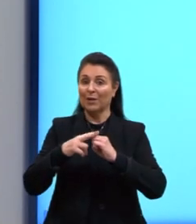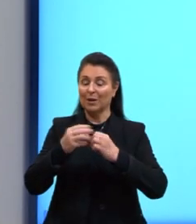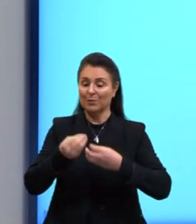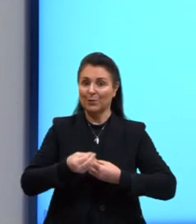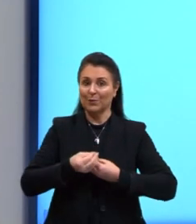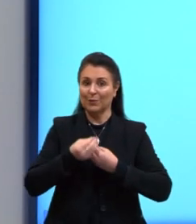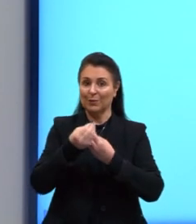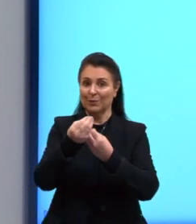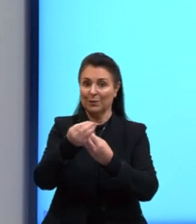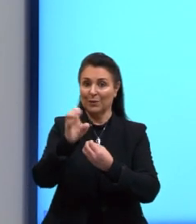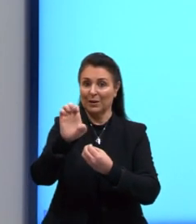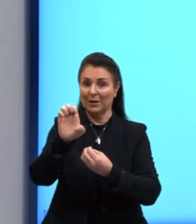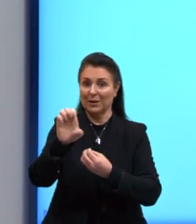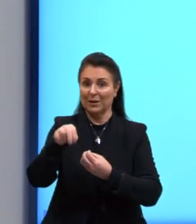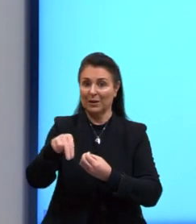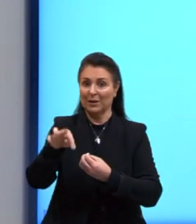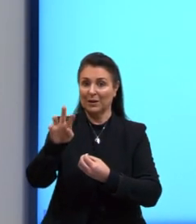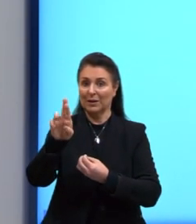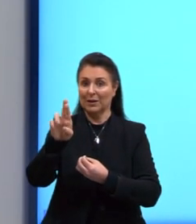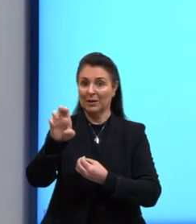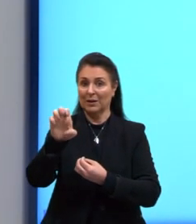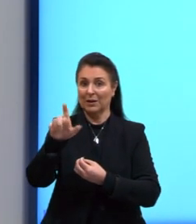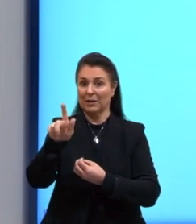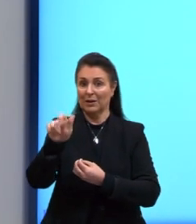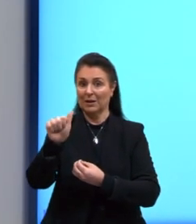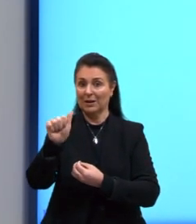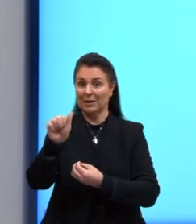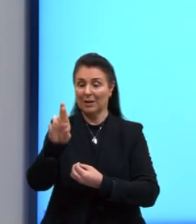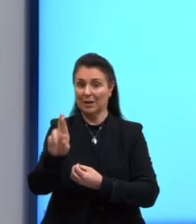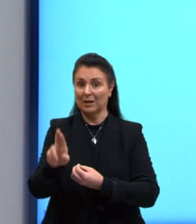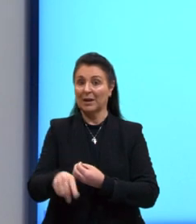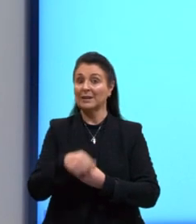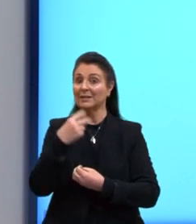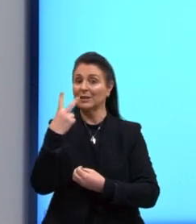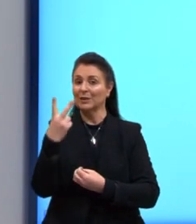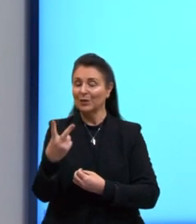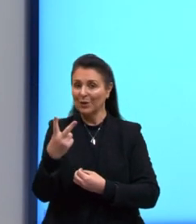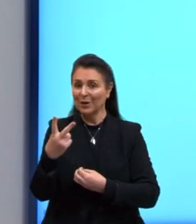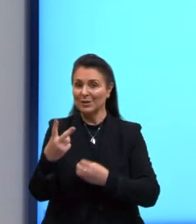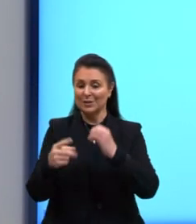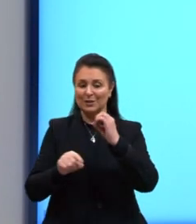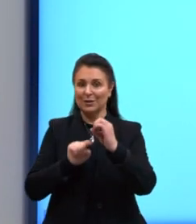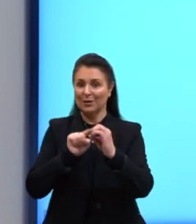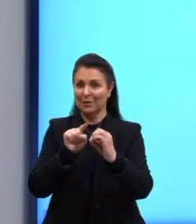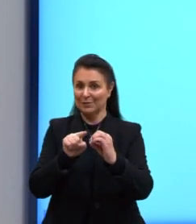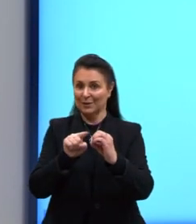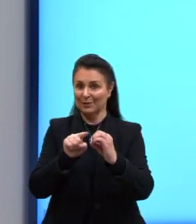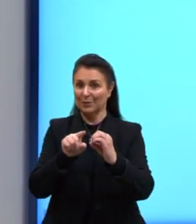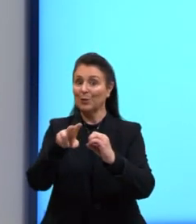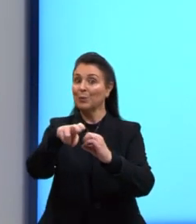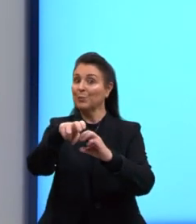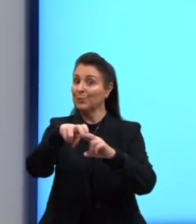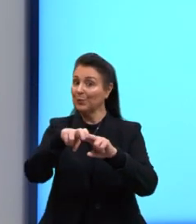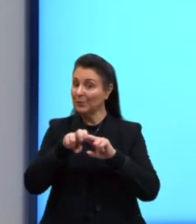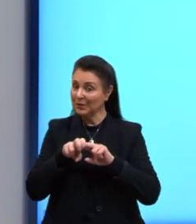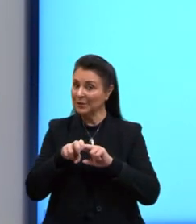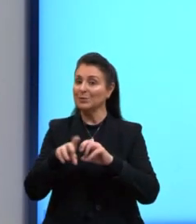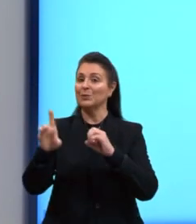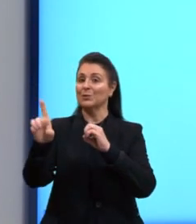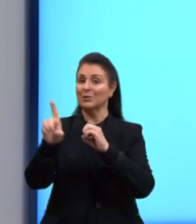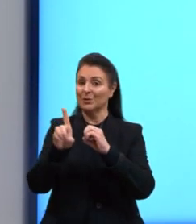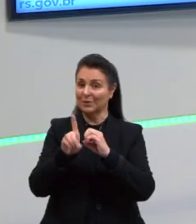tem dois objetos. No momento que ele tem dois objetos, ele vai ser transitivo direto e